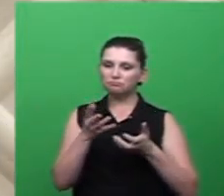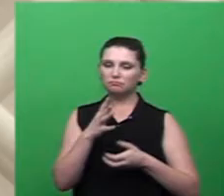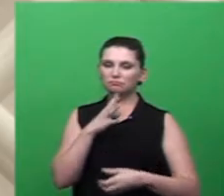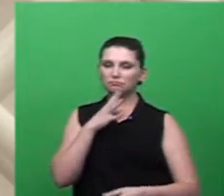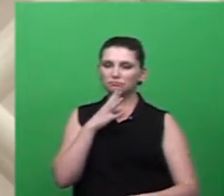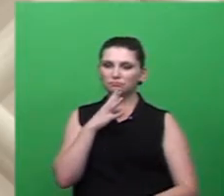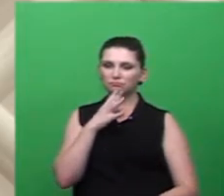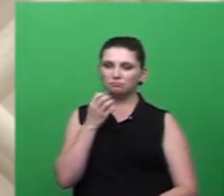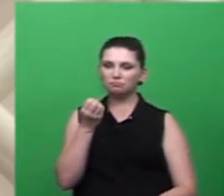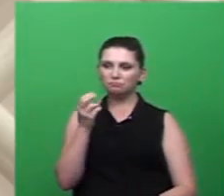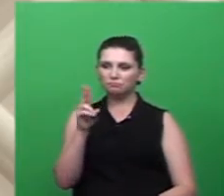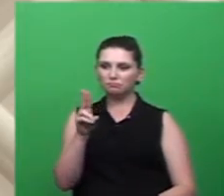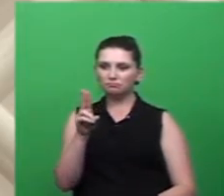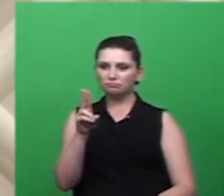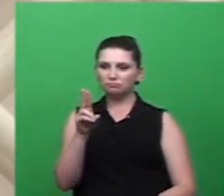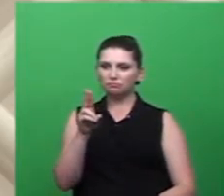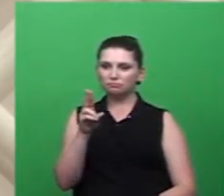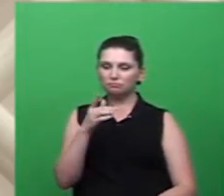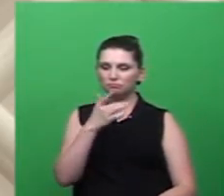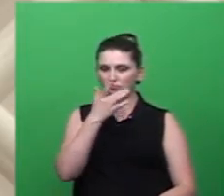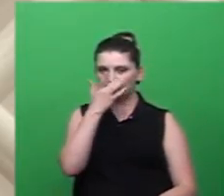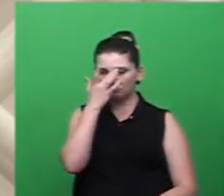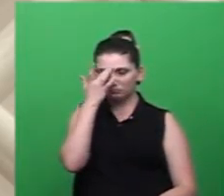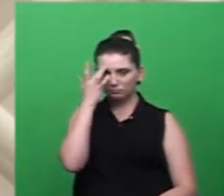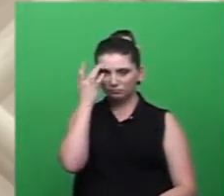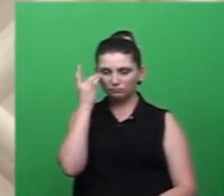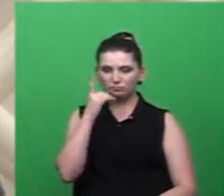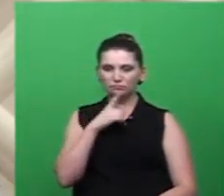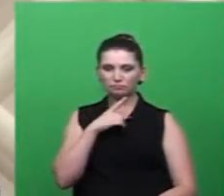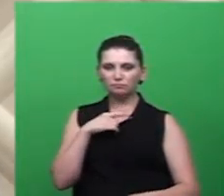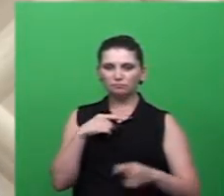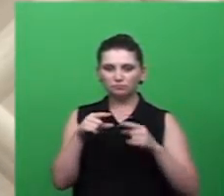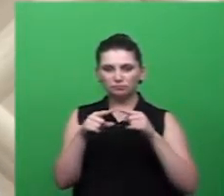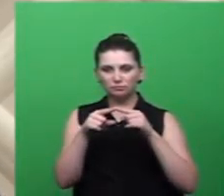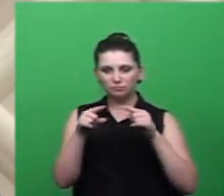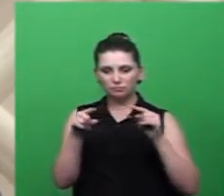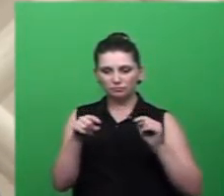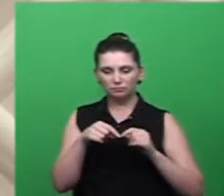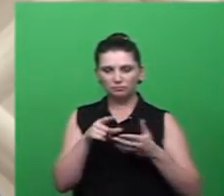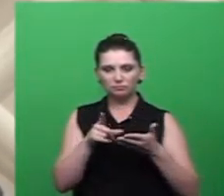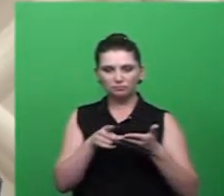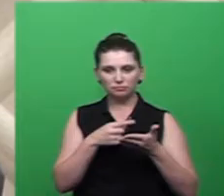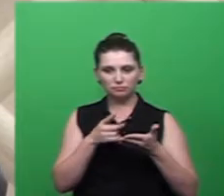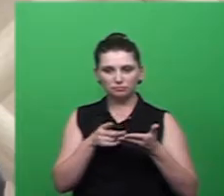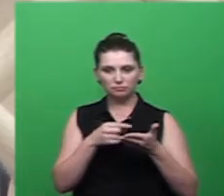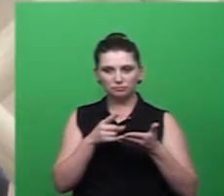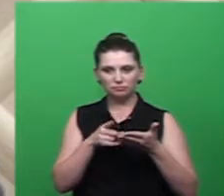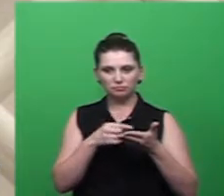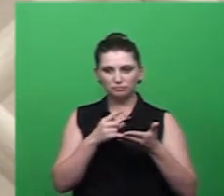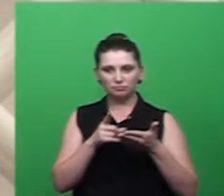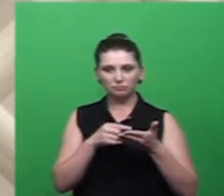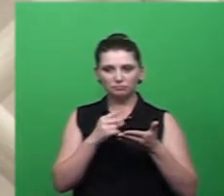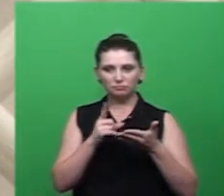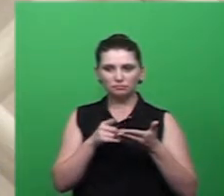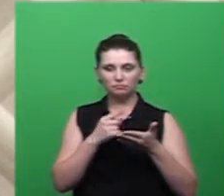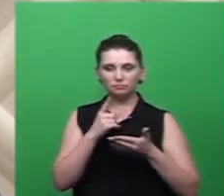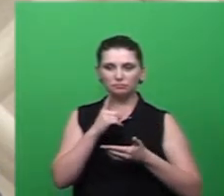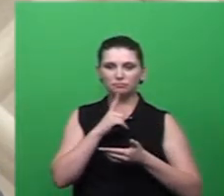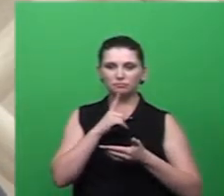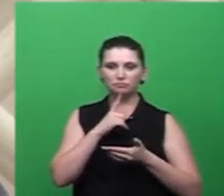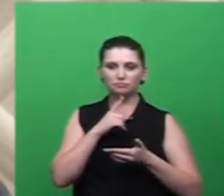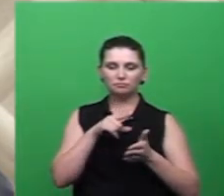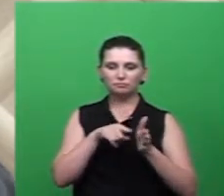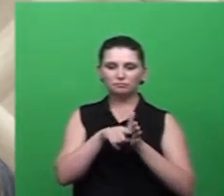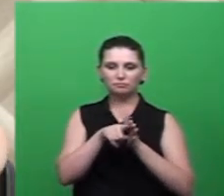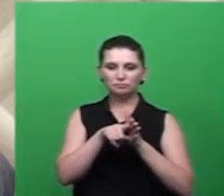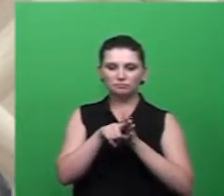cada agente de saúde ele vai levar um tablet e dentro desse tablet além das suas questionamentos ele vai ter uma área direcionada à pesquisa